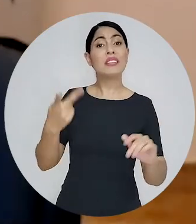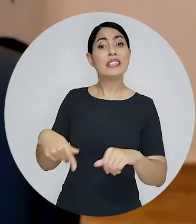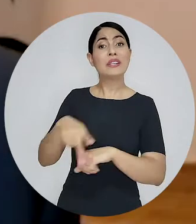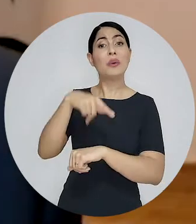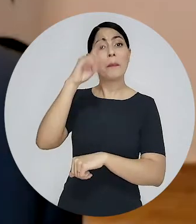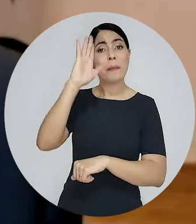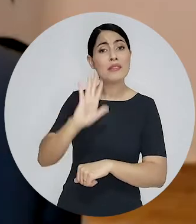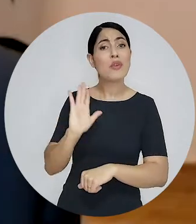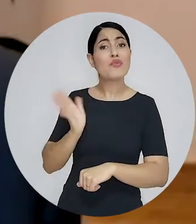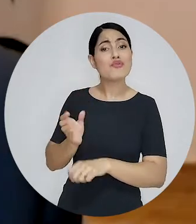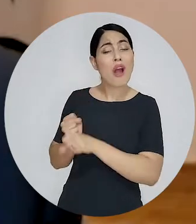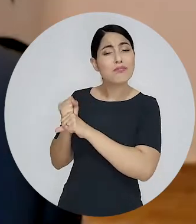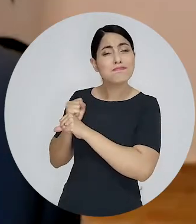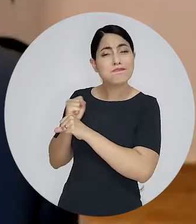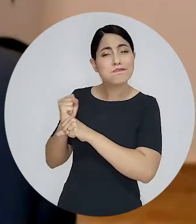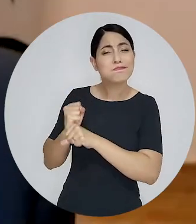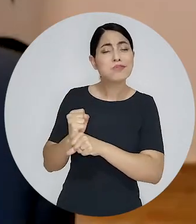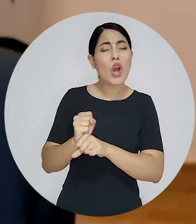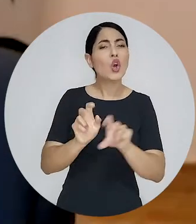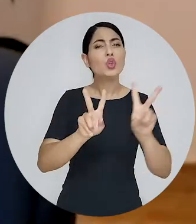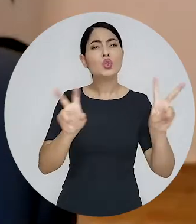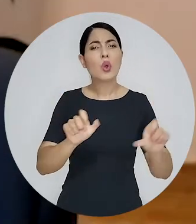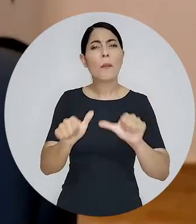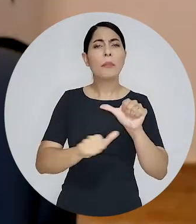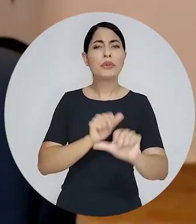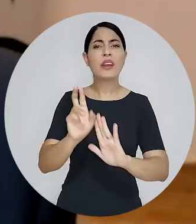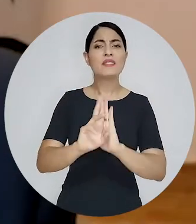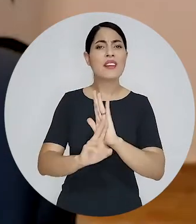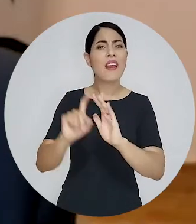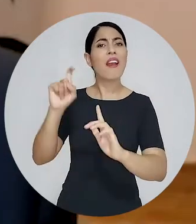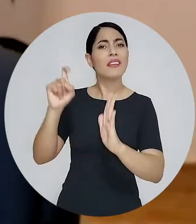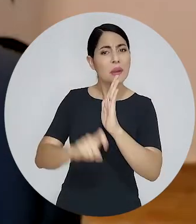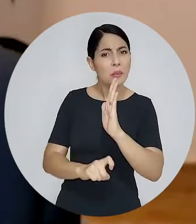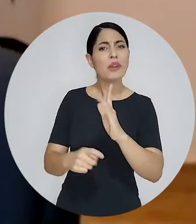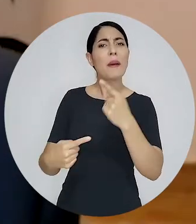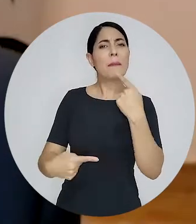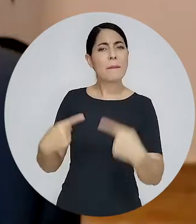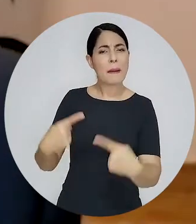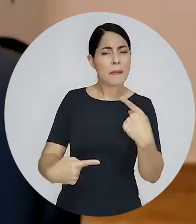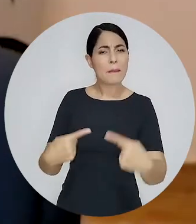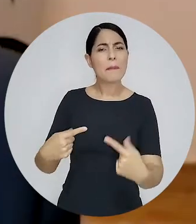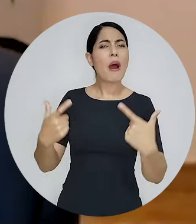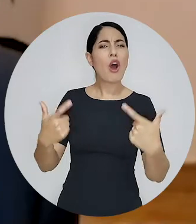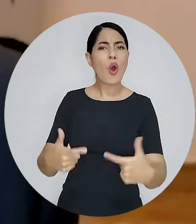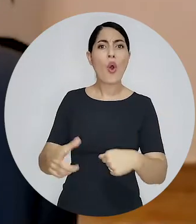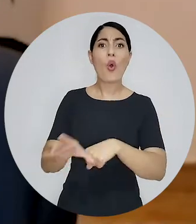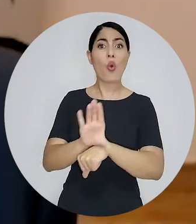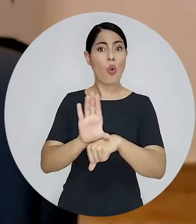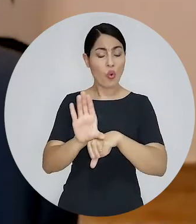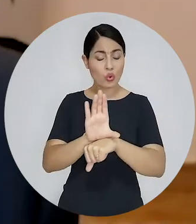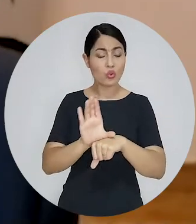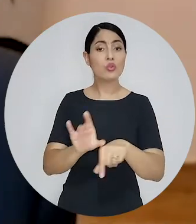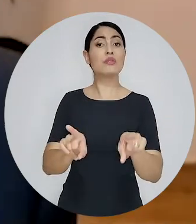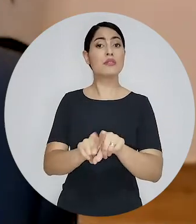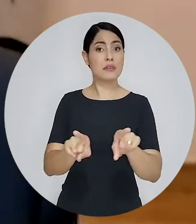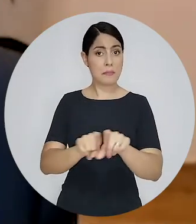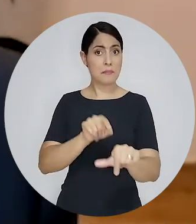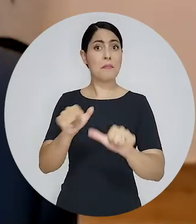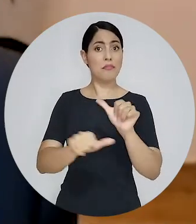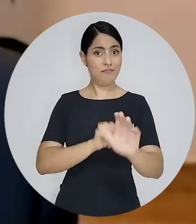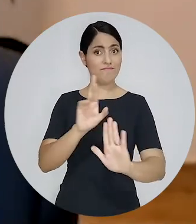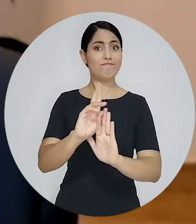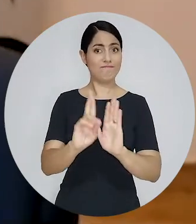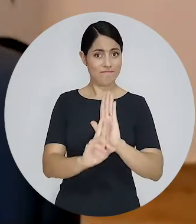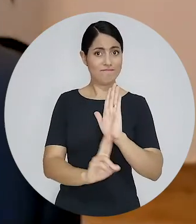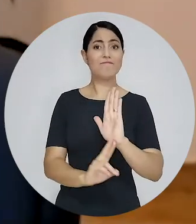há muitos anos no Brasil discutindo uma reforma tributária na Constituição com uma mudança no sistema